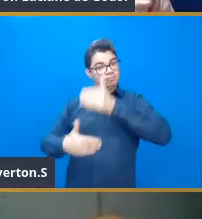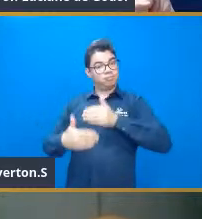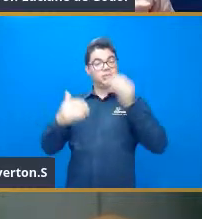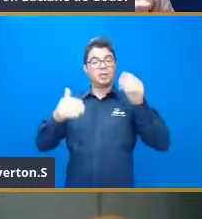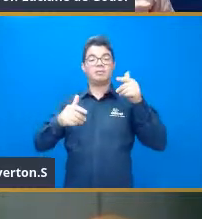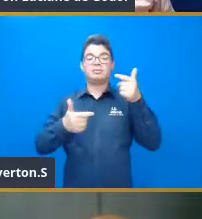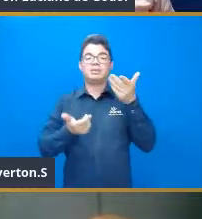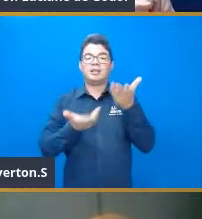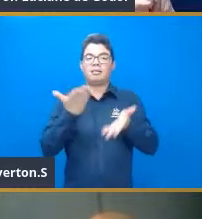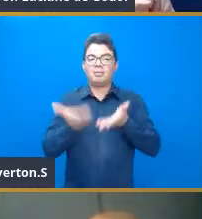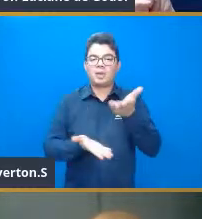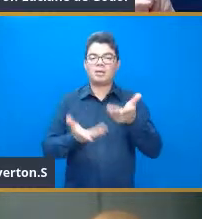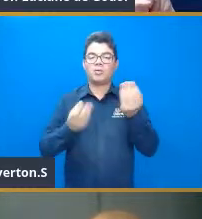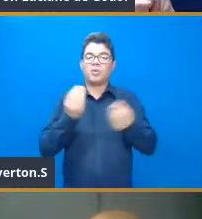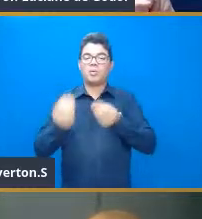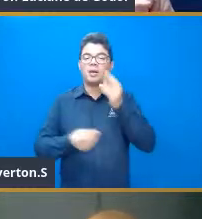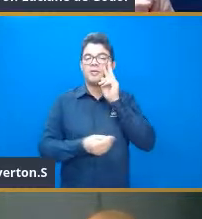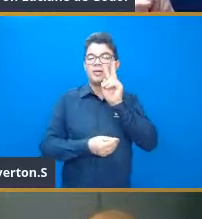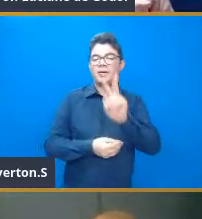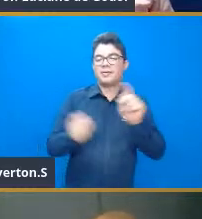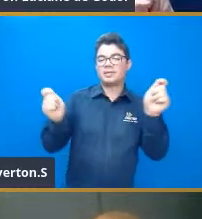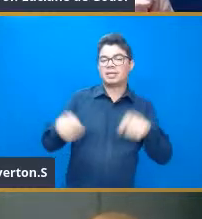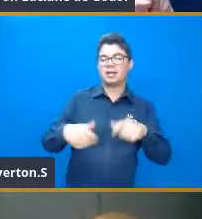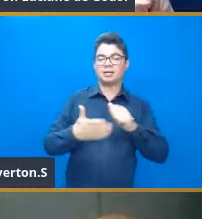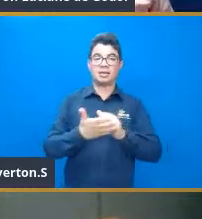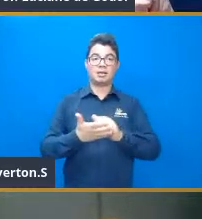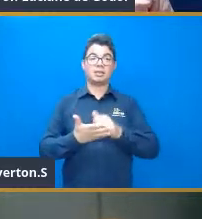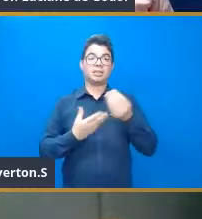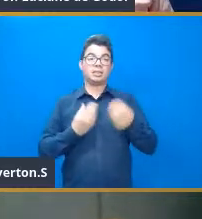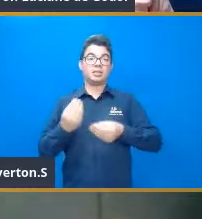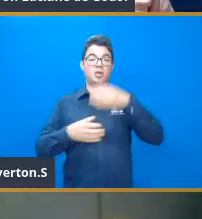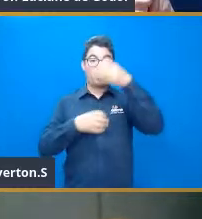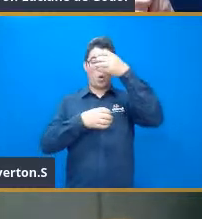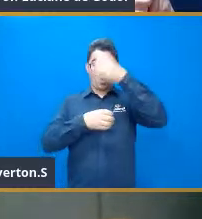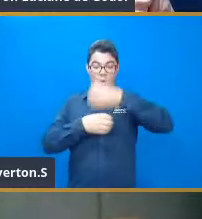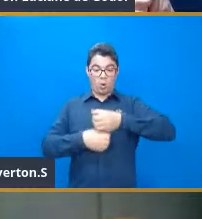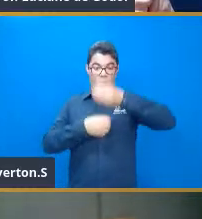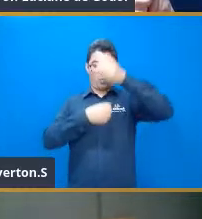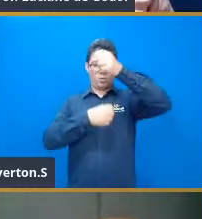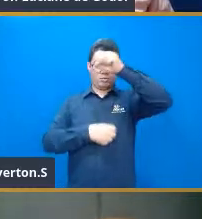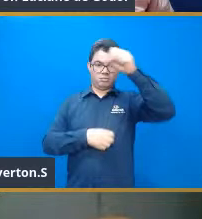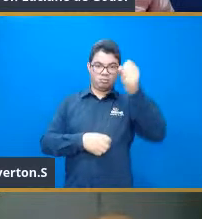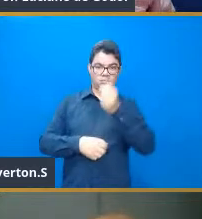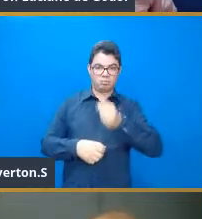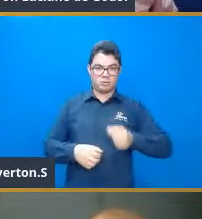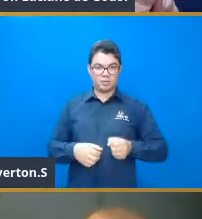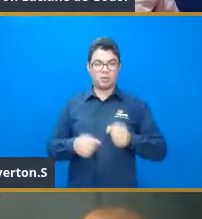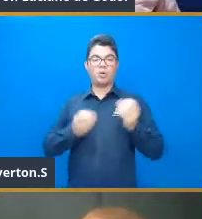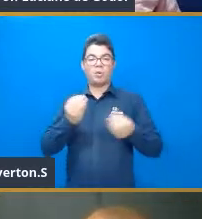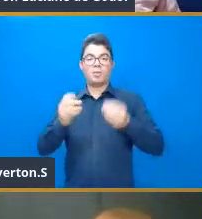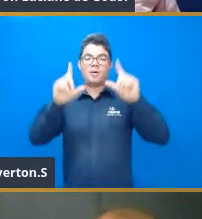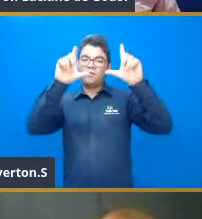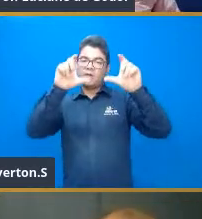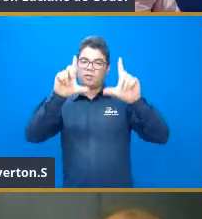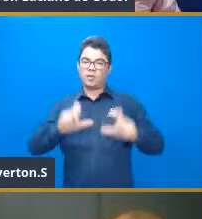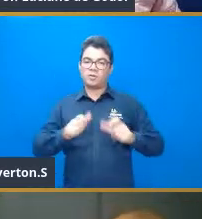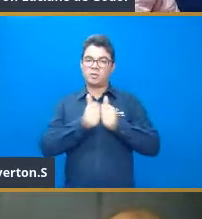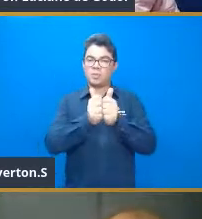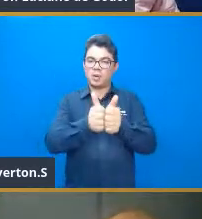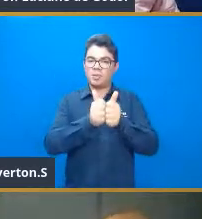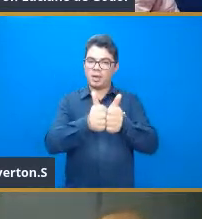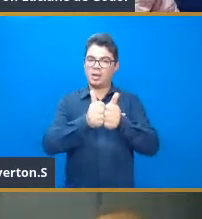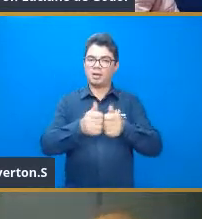imagens. Então, ela verificava. a pessoa lá tinha um desvio, por exemplo, na coluna, ela ia fotografando, ia fazendo ali o acompanhamento desse paciente,